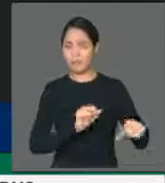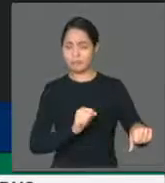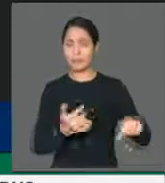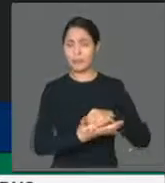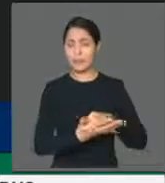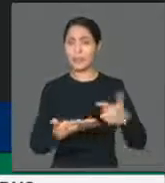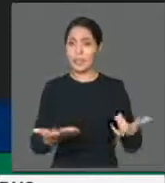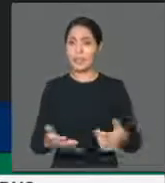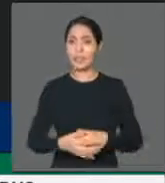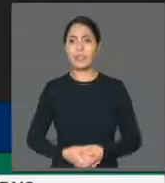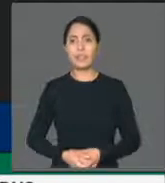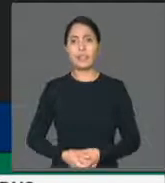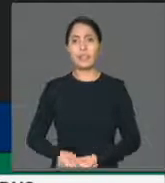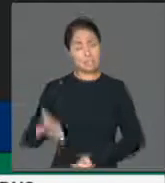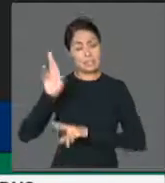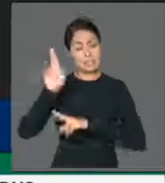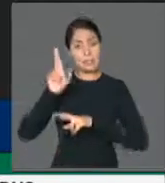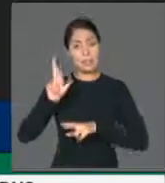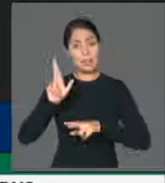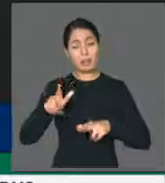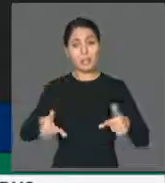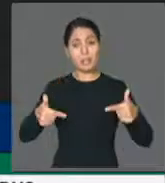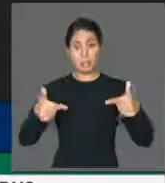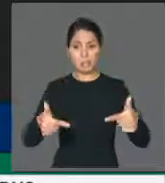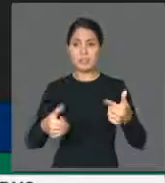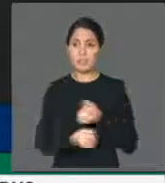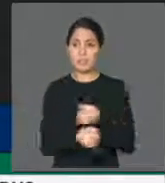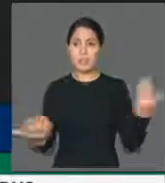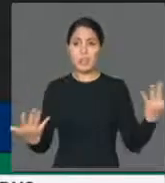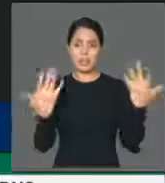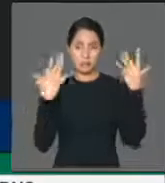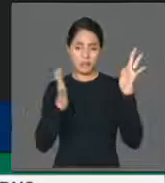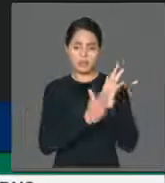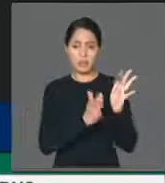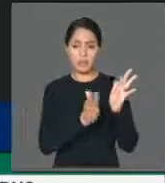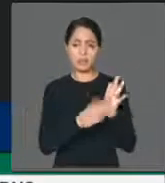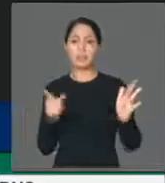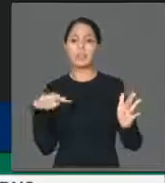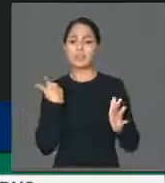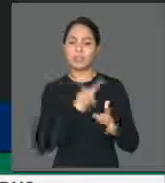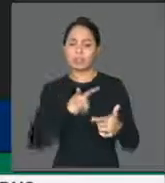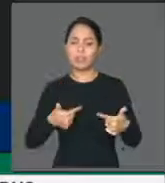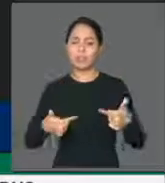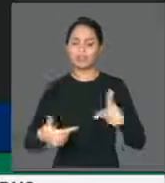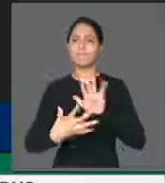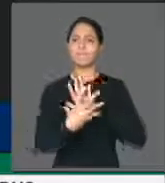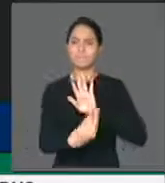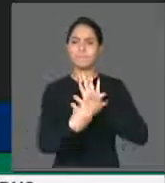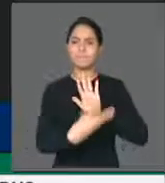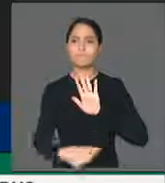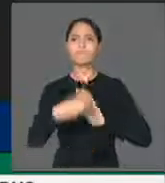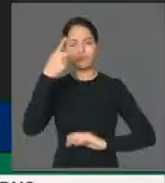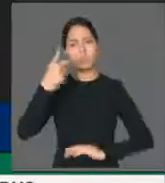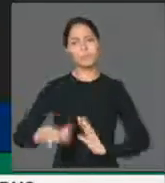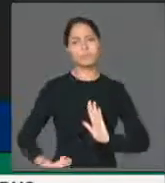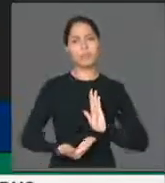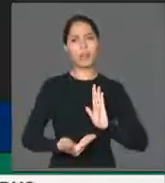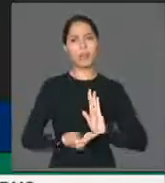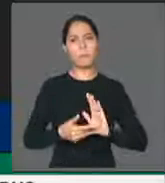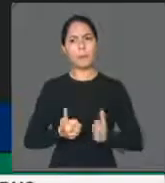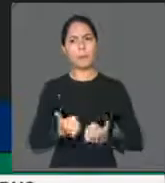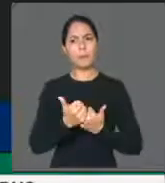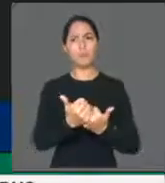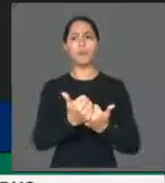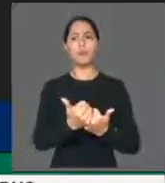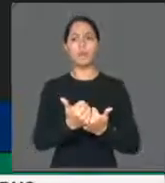que seja a primeira de algumas medidas nesse sentido. Então, parabéns pela iniciativa e que a gente continue assim, dando exemplo, mostrando que o Parlamento também pode contribuir